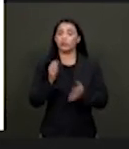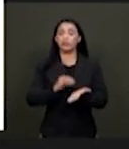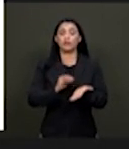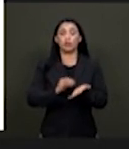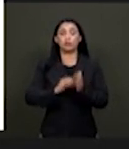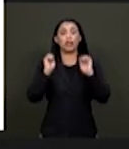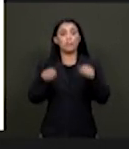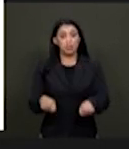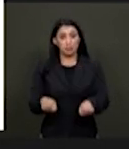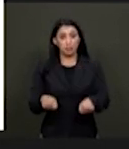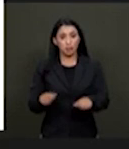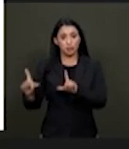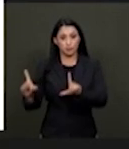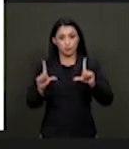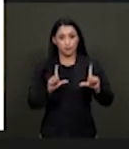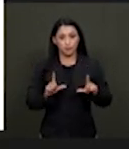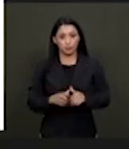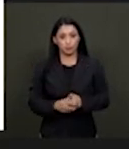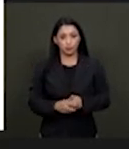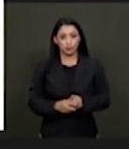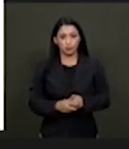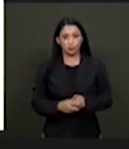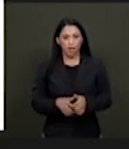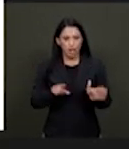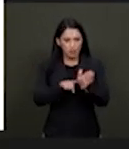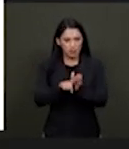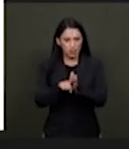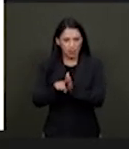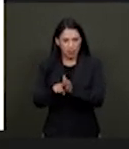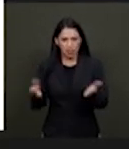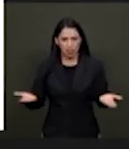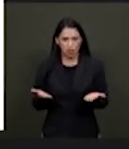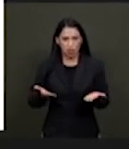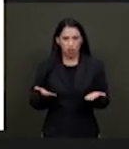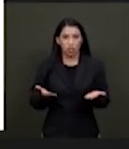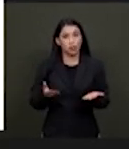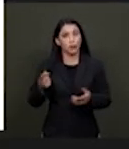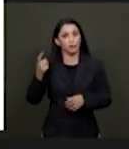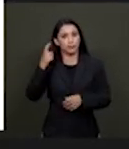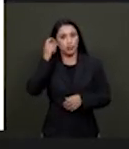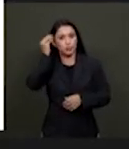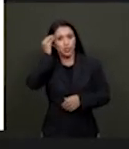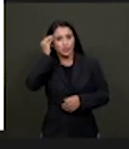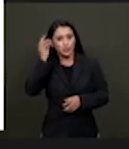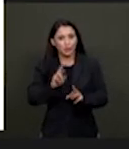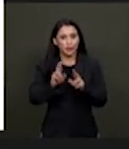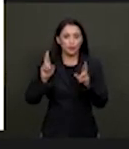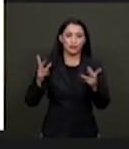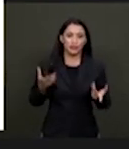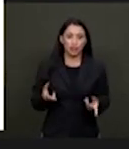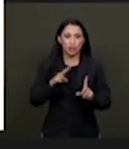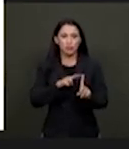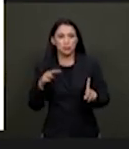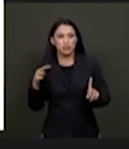Próximo slide, por favor. Hoje, as pesquisas têm uma outra perspectiva sobre a educação e o desenvolvimento da pessoa com